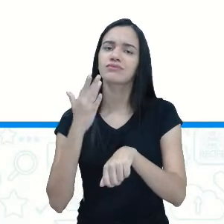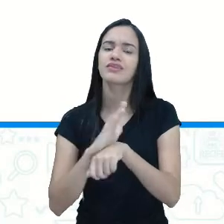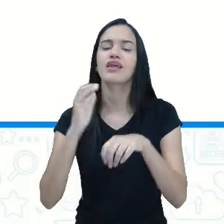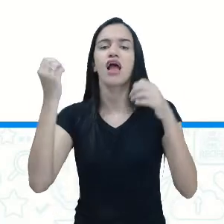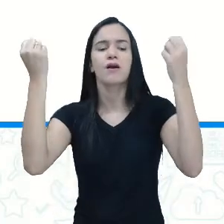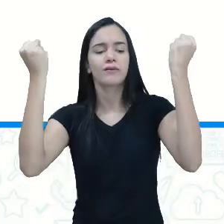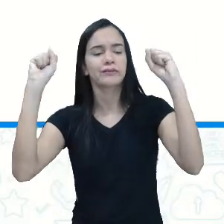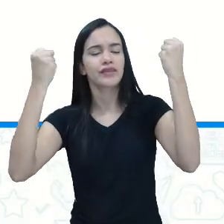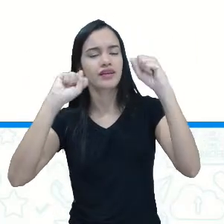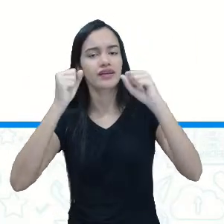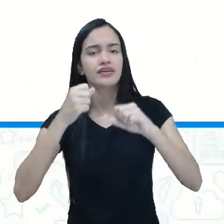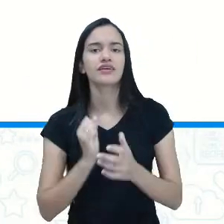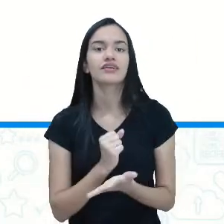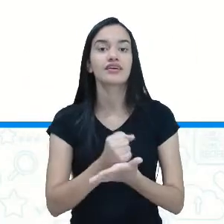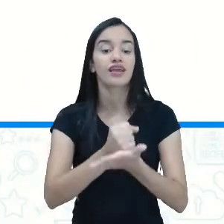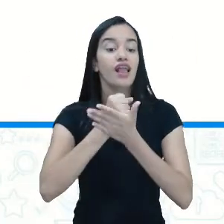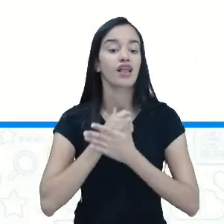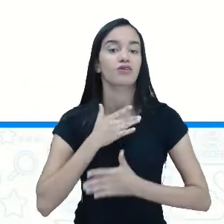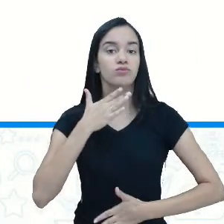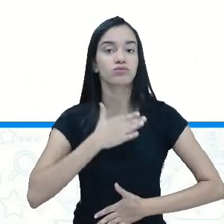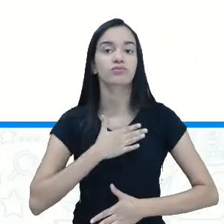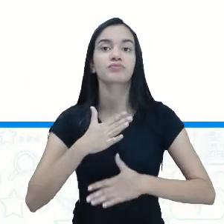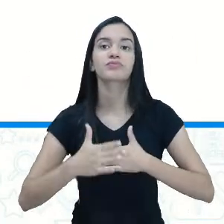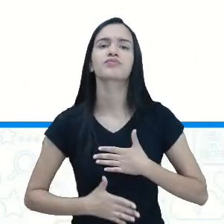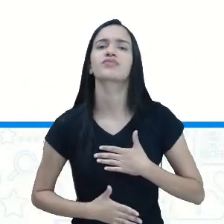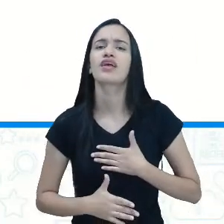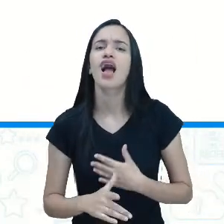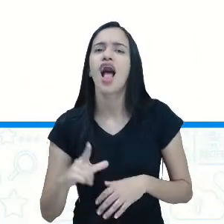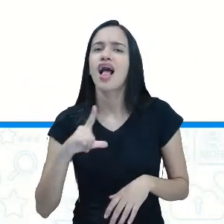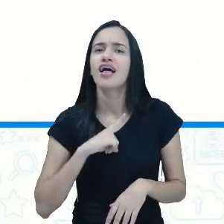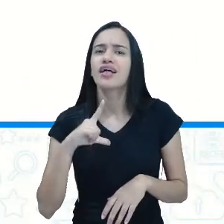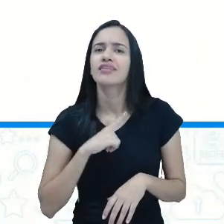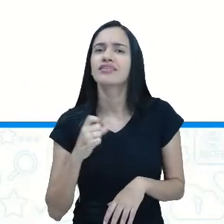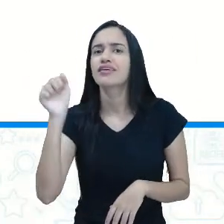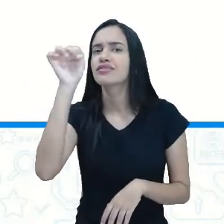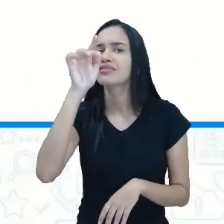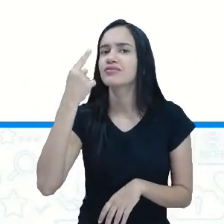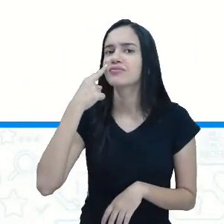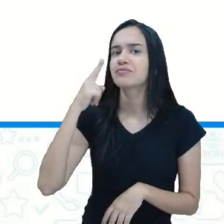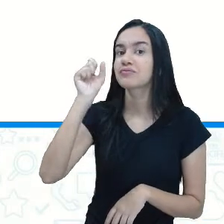corpo, não é isso? Isso mesmo. Vamos ver. Será que ainda tem mais aqui no slide?